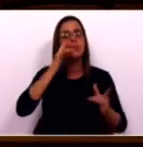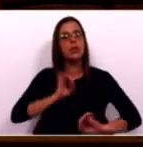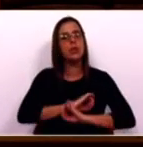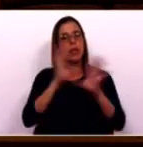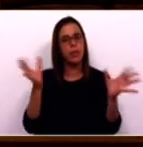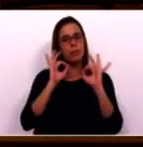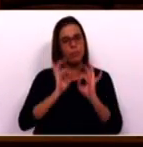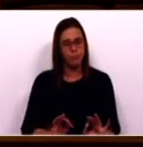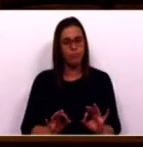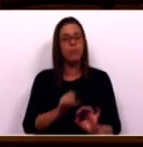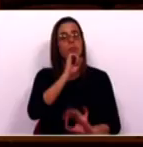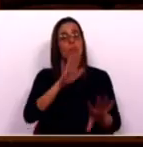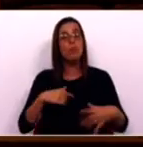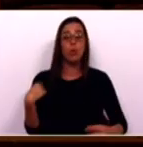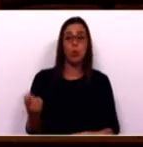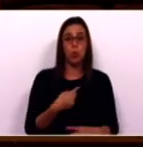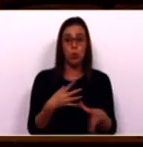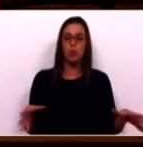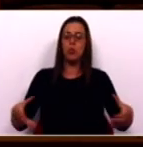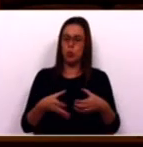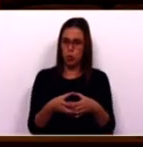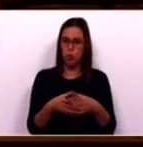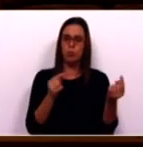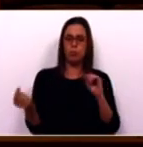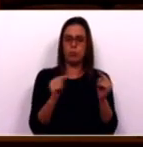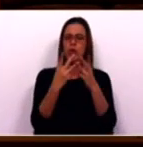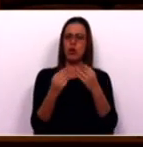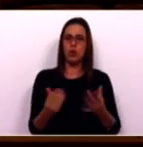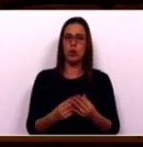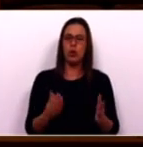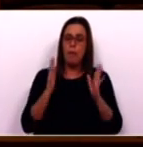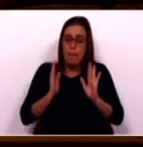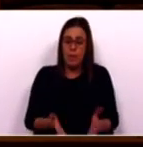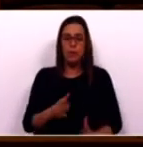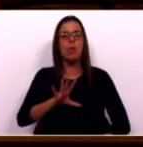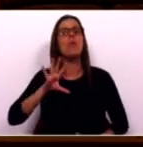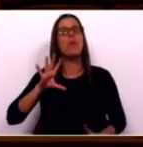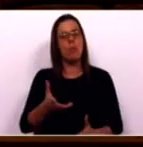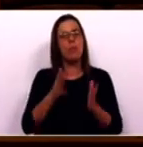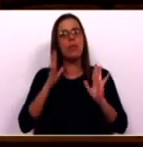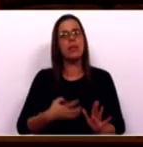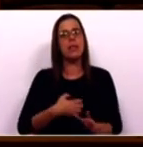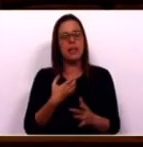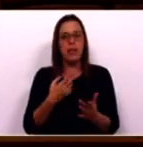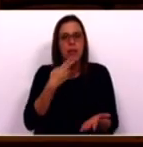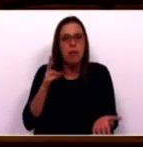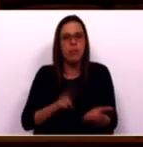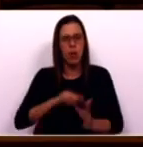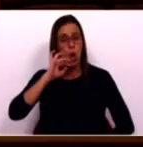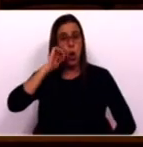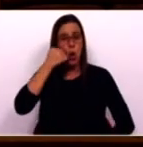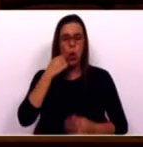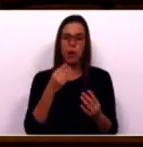esclarecimentos devidos e para podermos todos em conjunto discutir soluções que se impõem a um que já vive na pele as